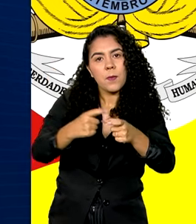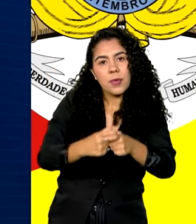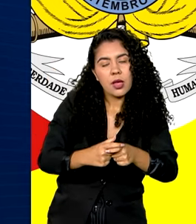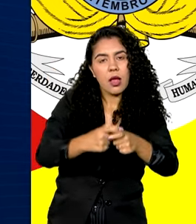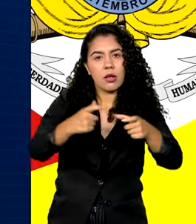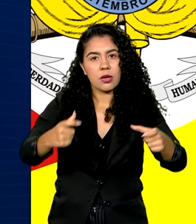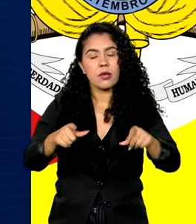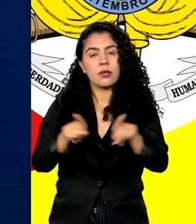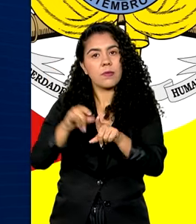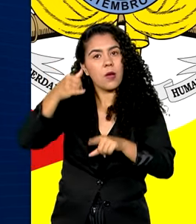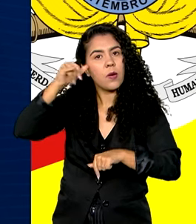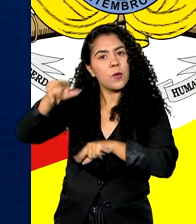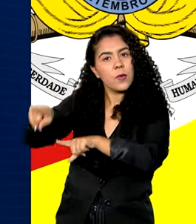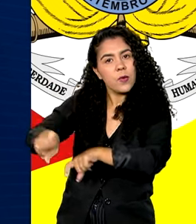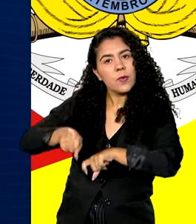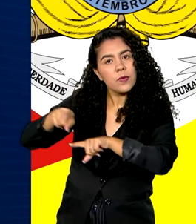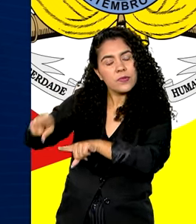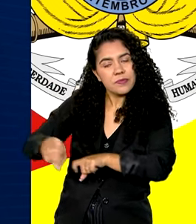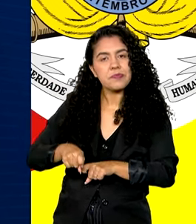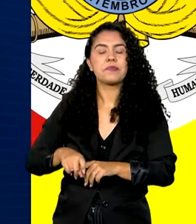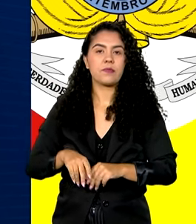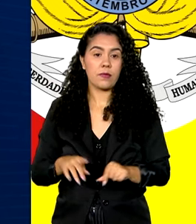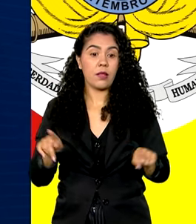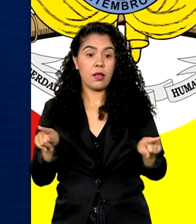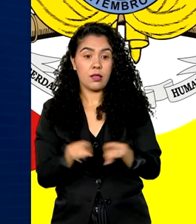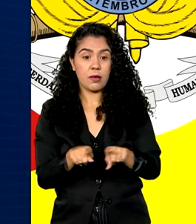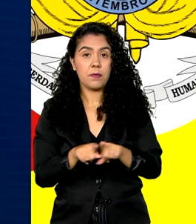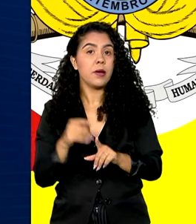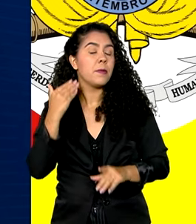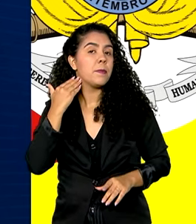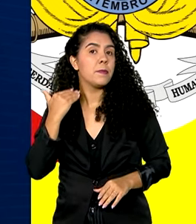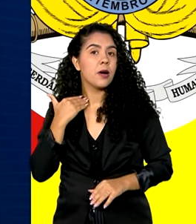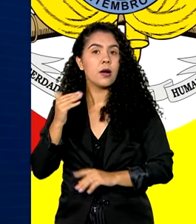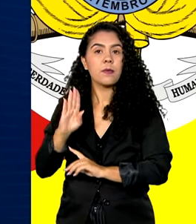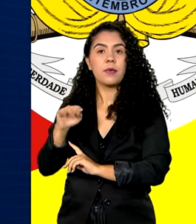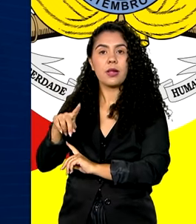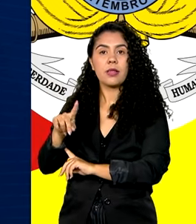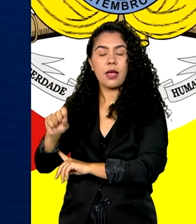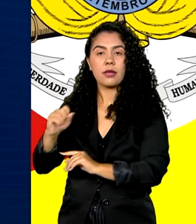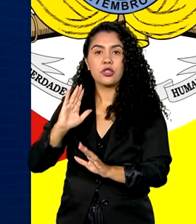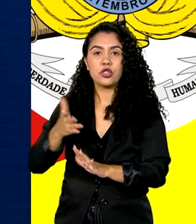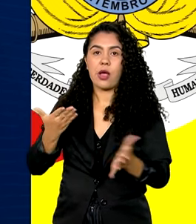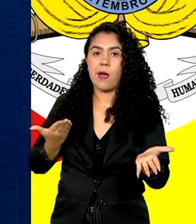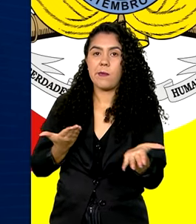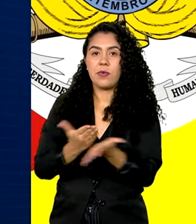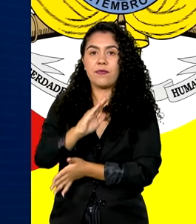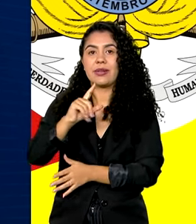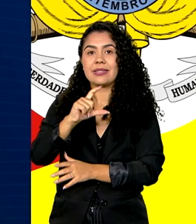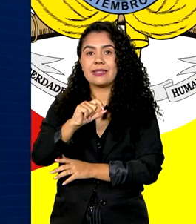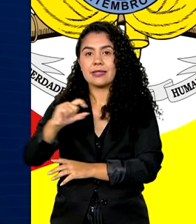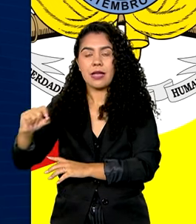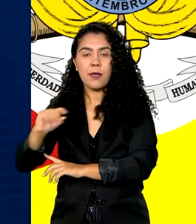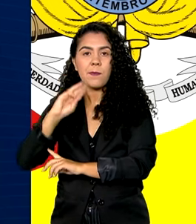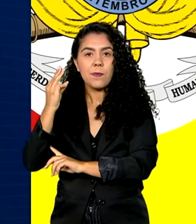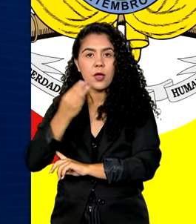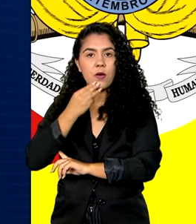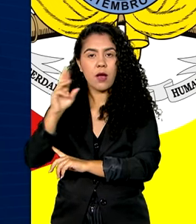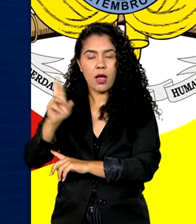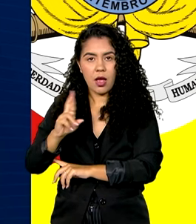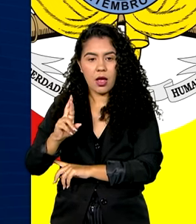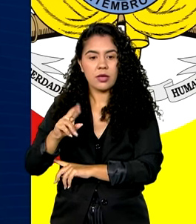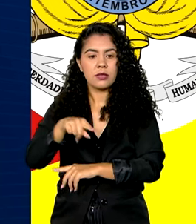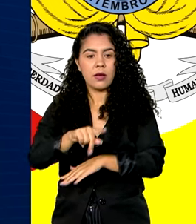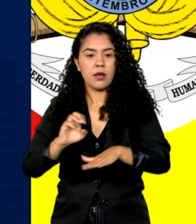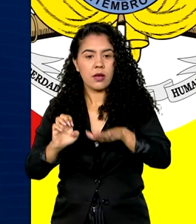produtores rurais. Além disso, o BNDES aprovou 100 milhões de reais para a concessionária Caminhos da